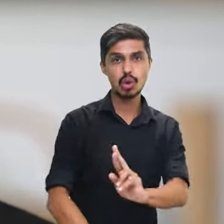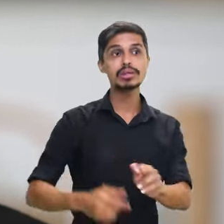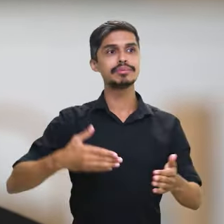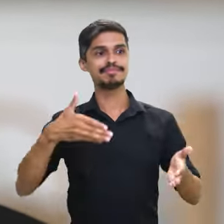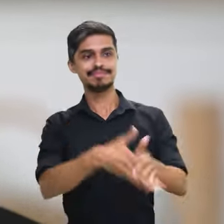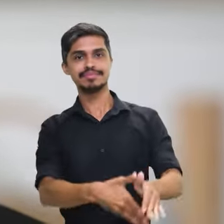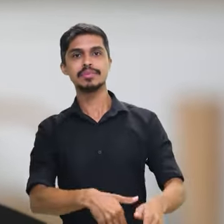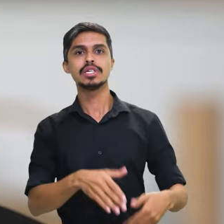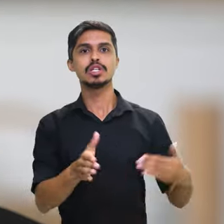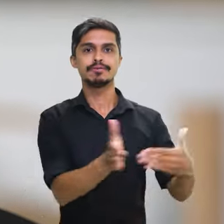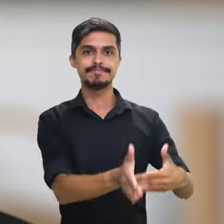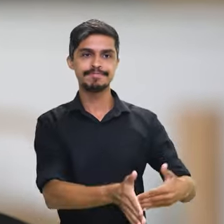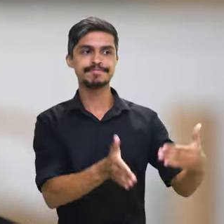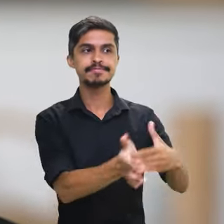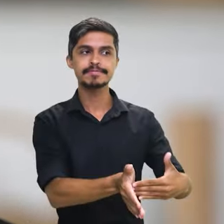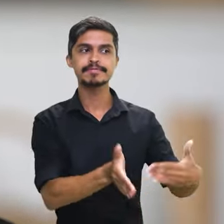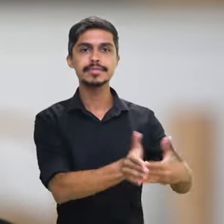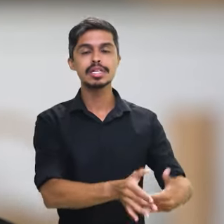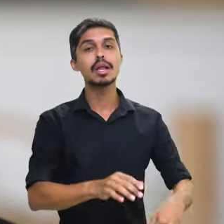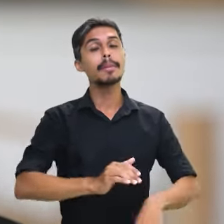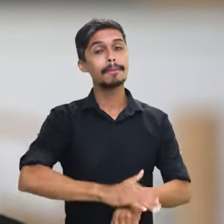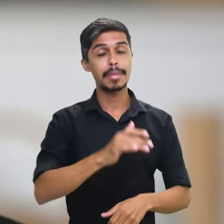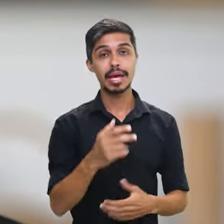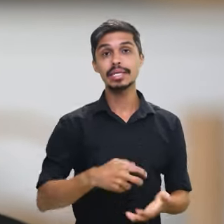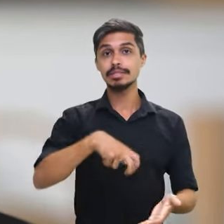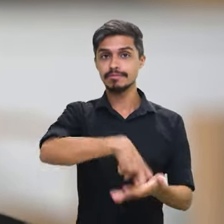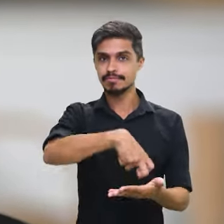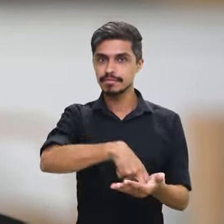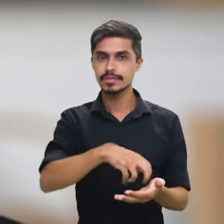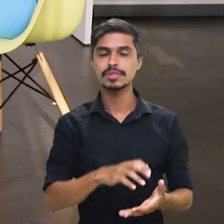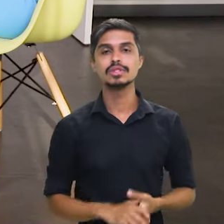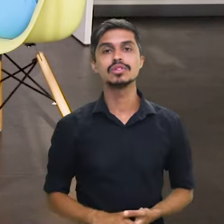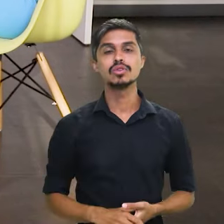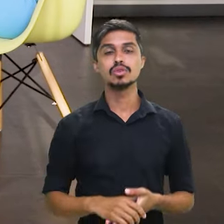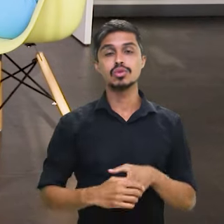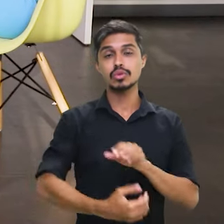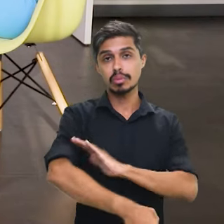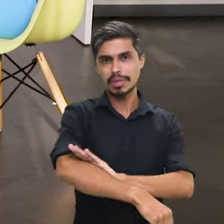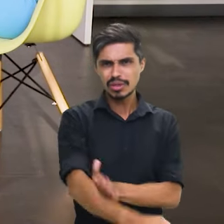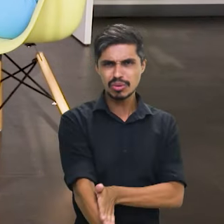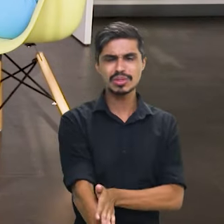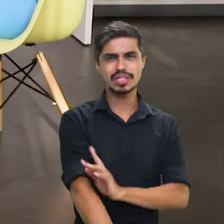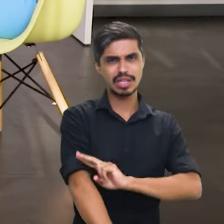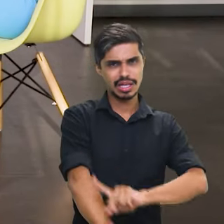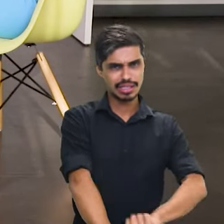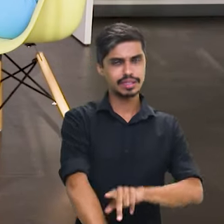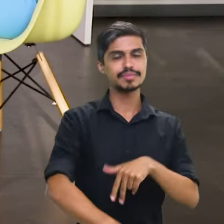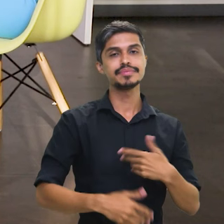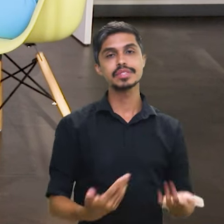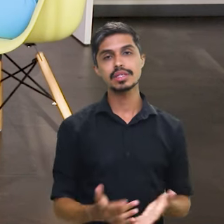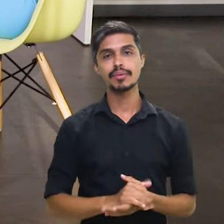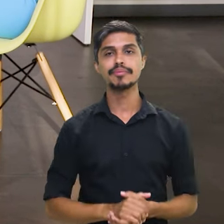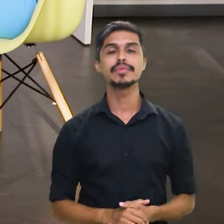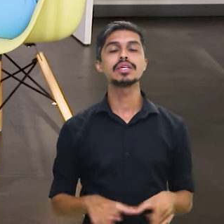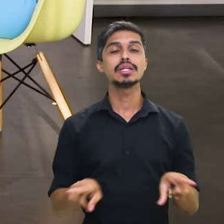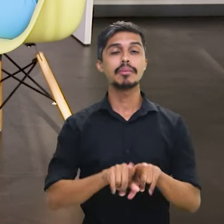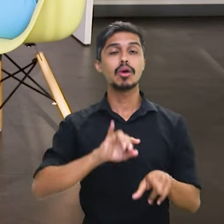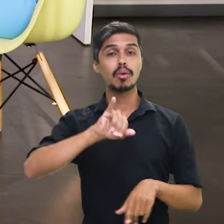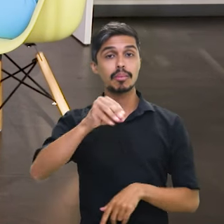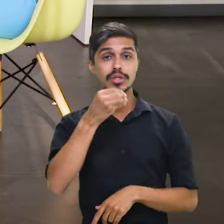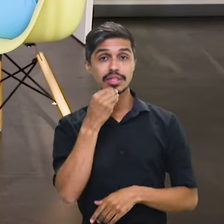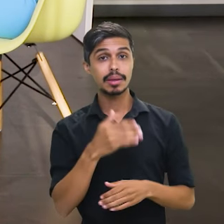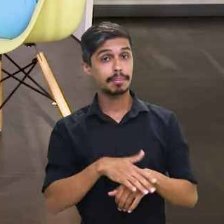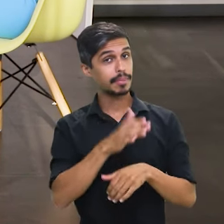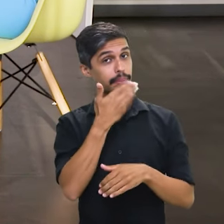vai ter mais limitação para o crime de racismo e preconceito racial. E as oportunidades, elas